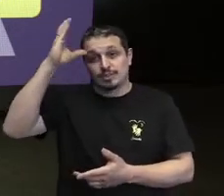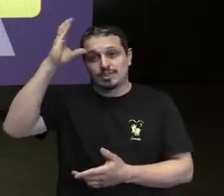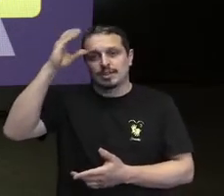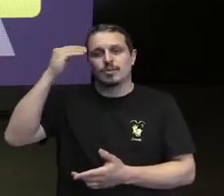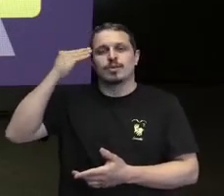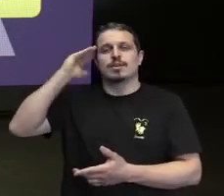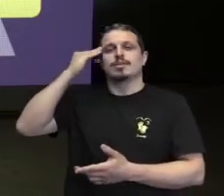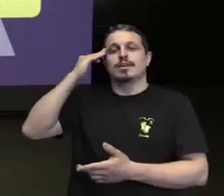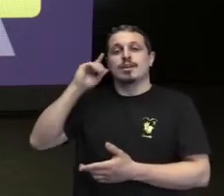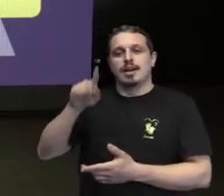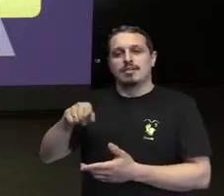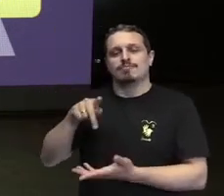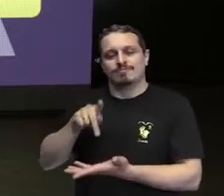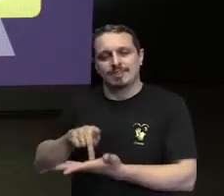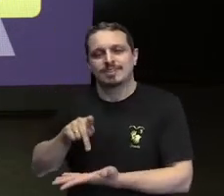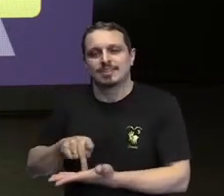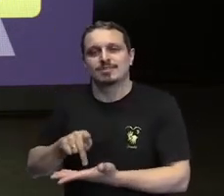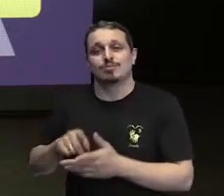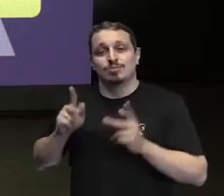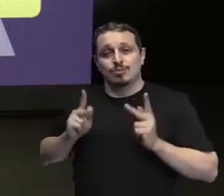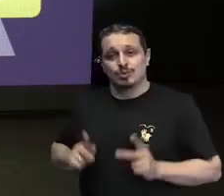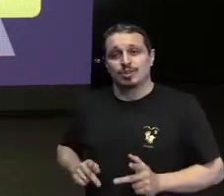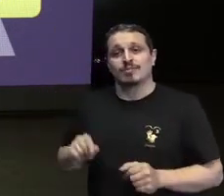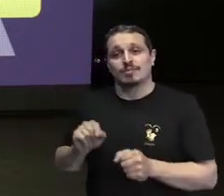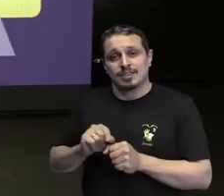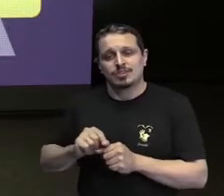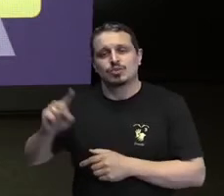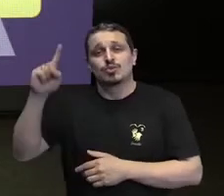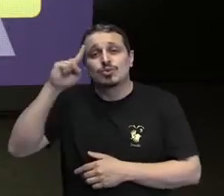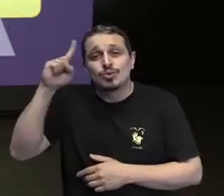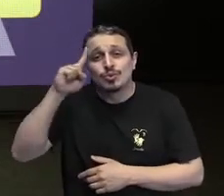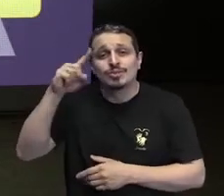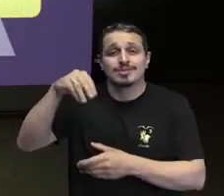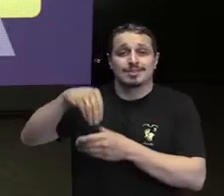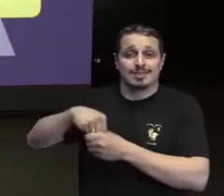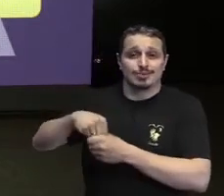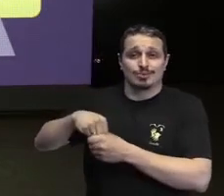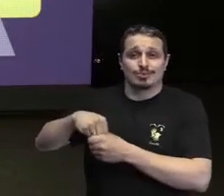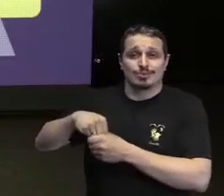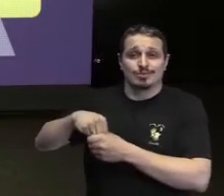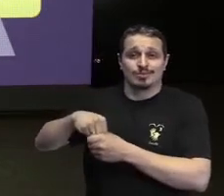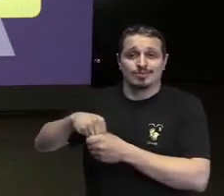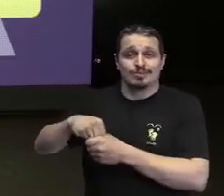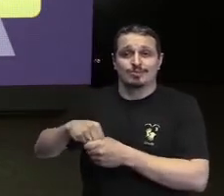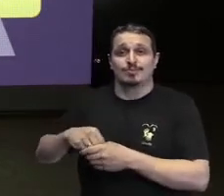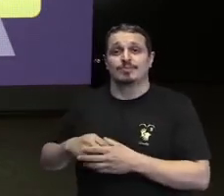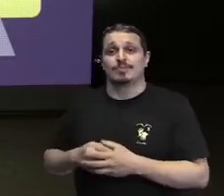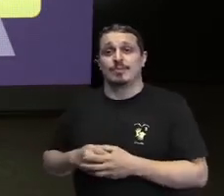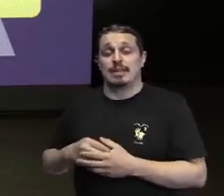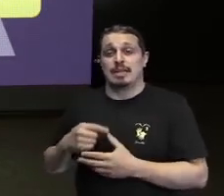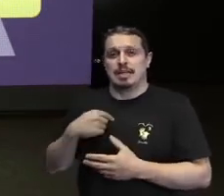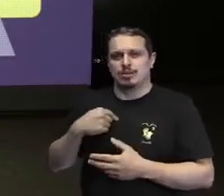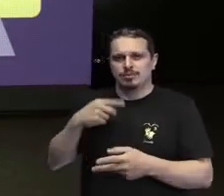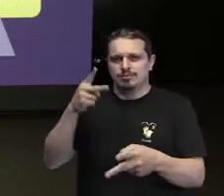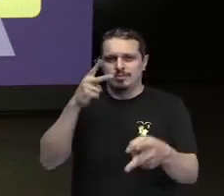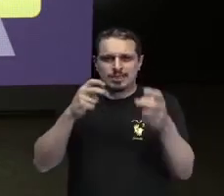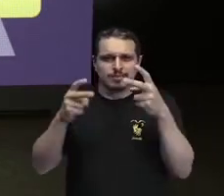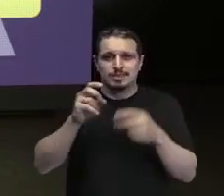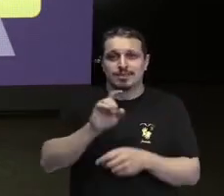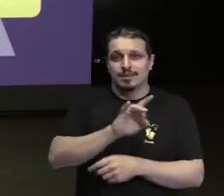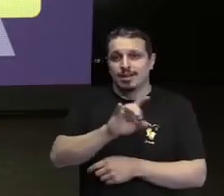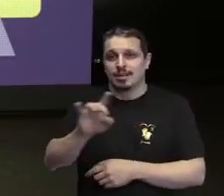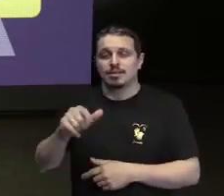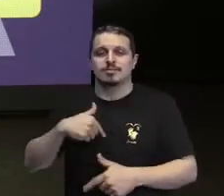a gente aplique isso no nosso dia a dia lá dentro. Ainda que a gente se veja, cada um de nós, eu inclusive, eu trabalho com